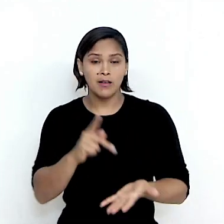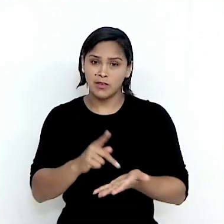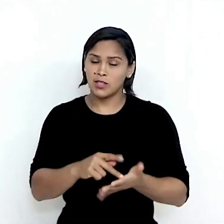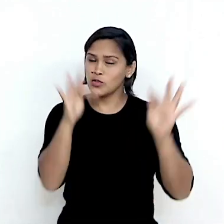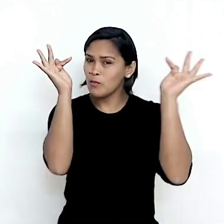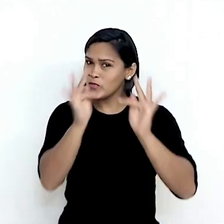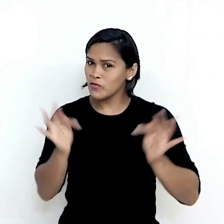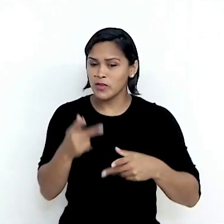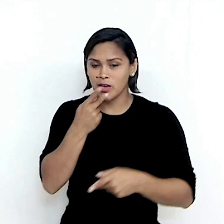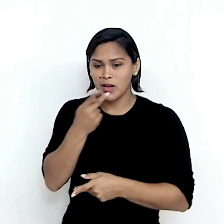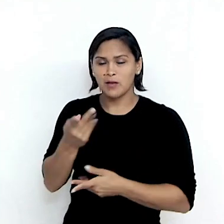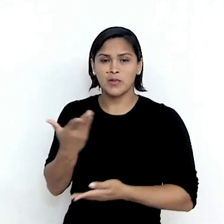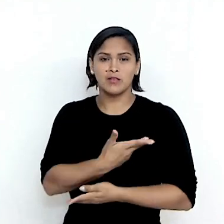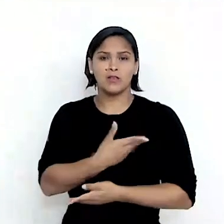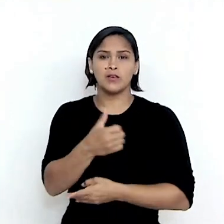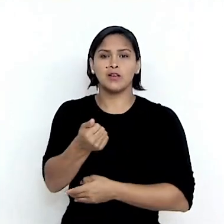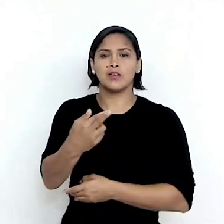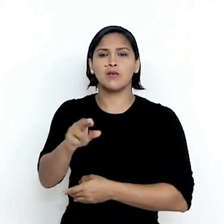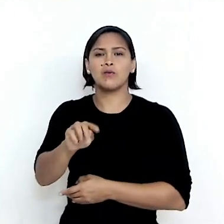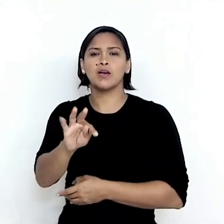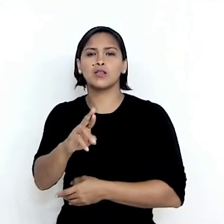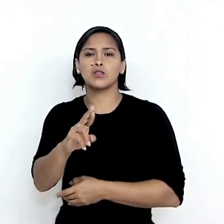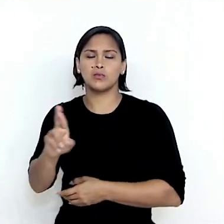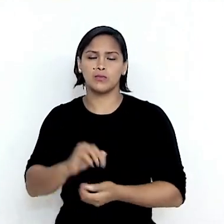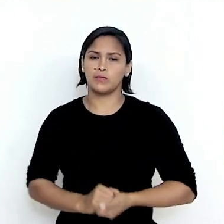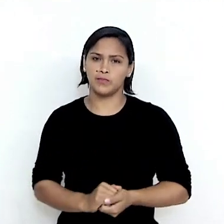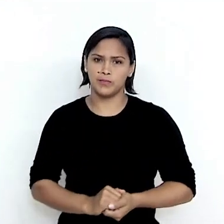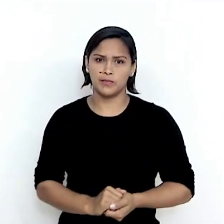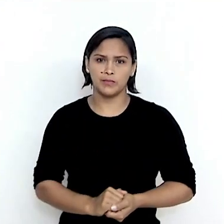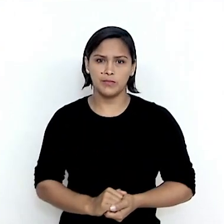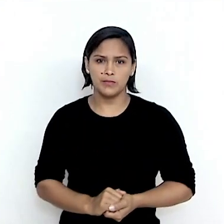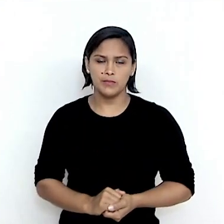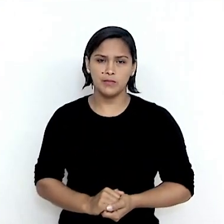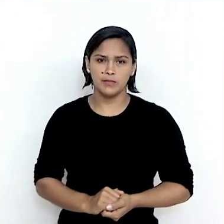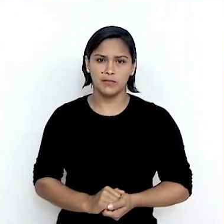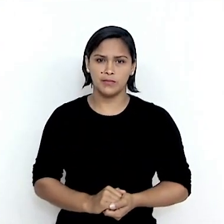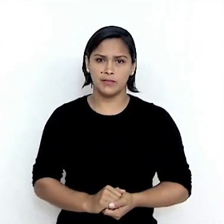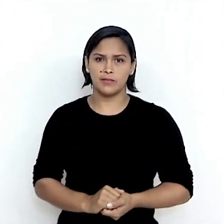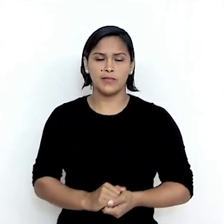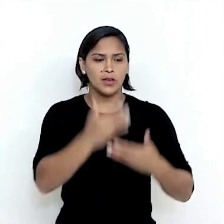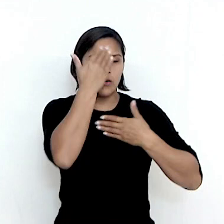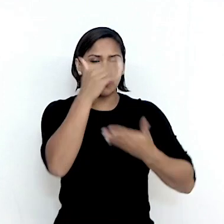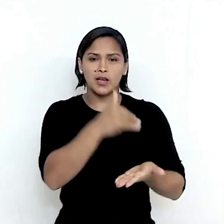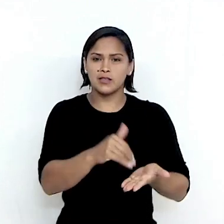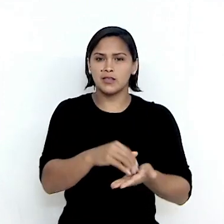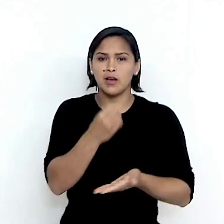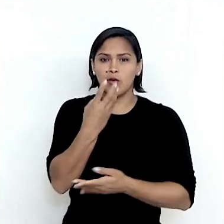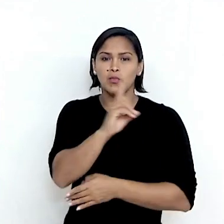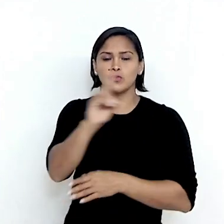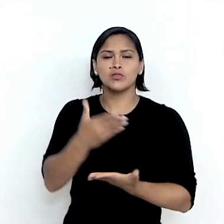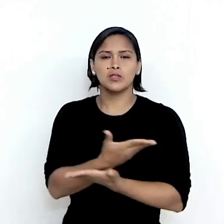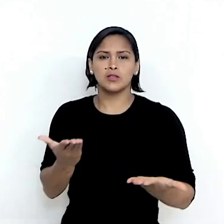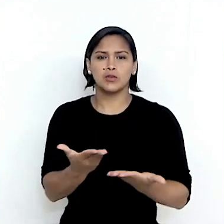muito contente. Quero passar a palavra aqui ao meu colega Arthur para suas considerações. Obrigado. Obrigado, secretário. Bom dia